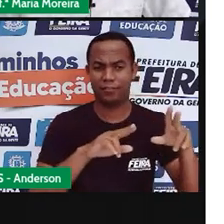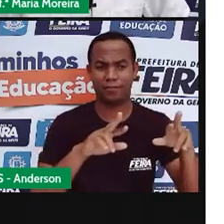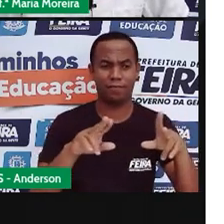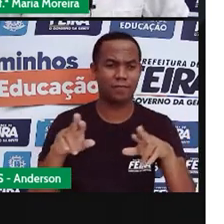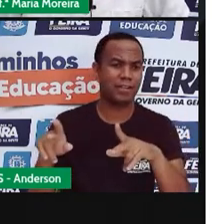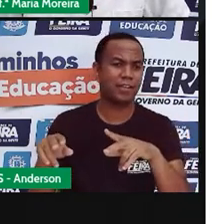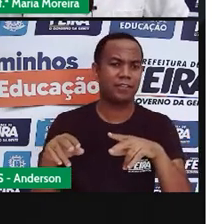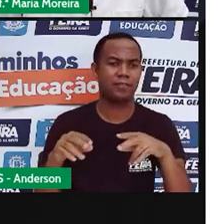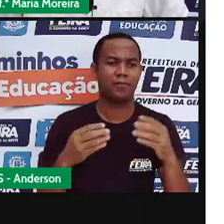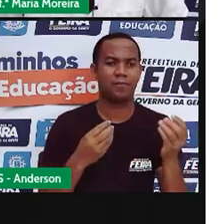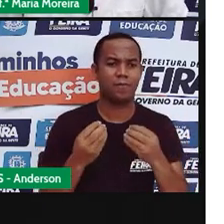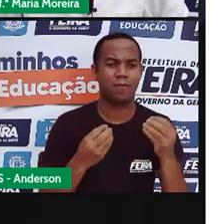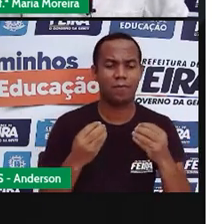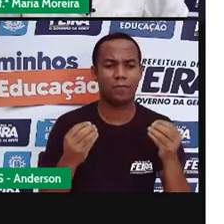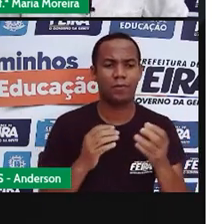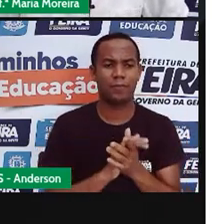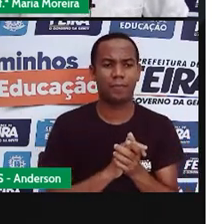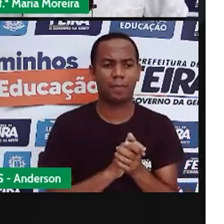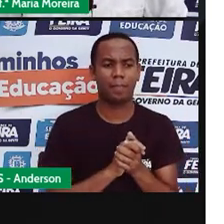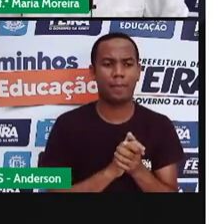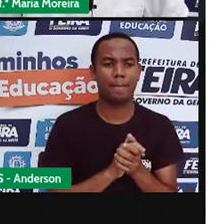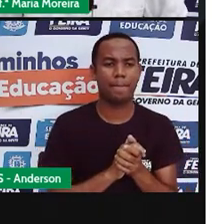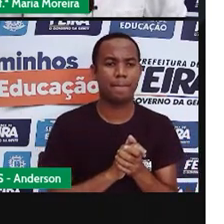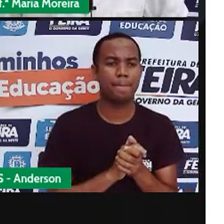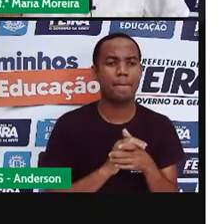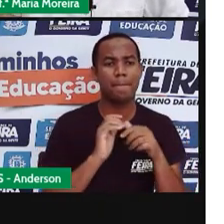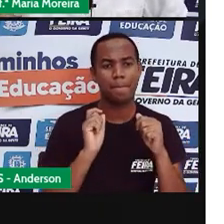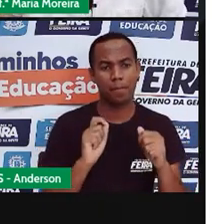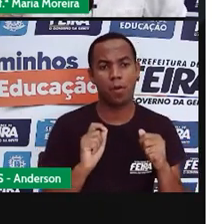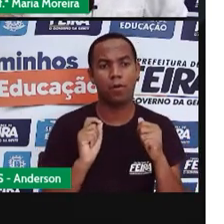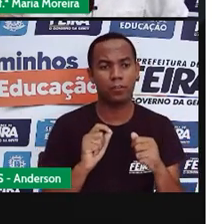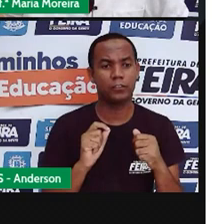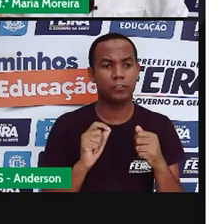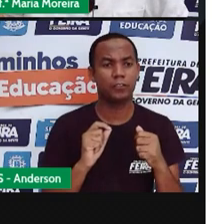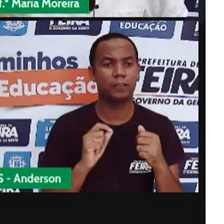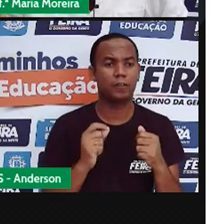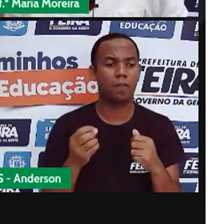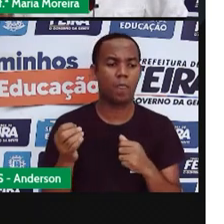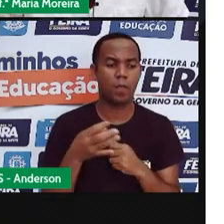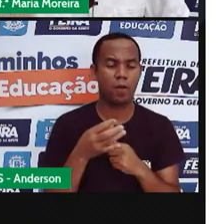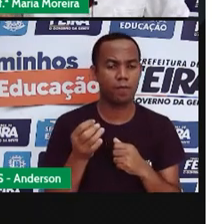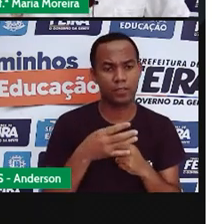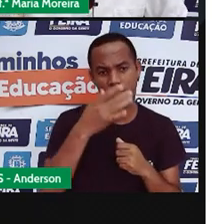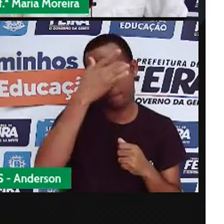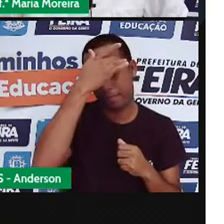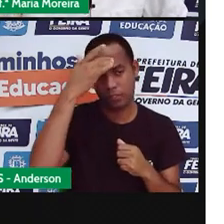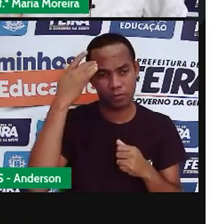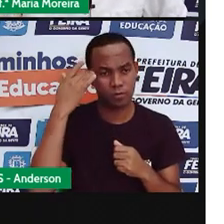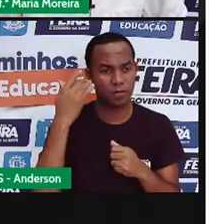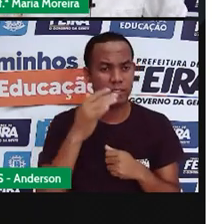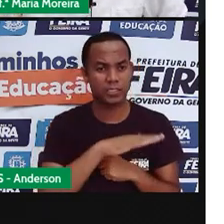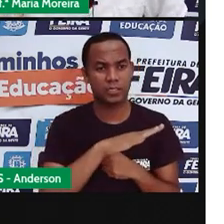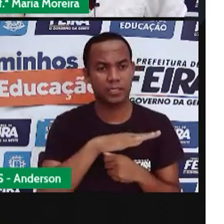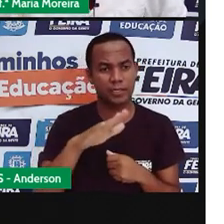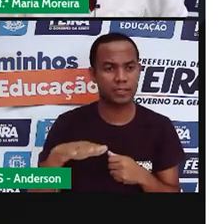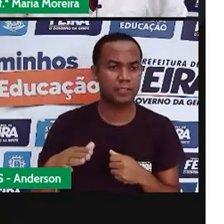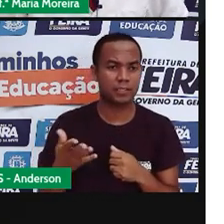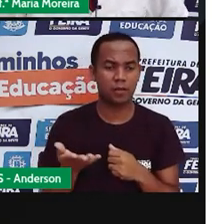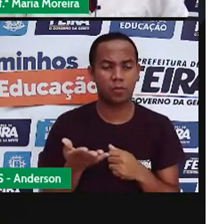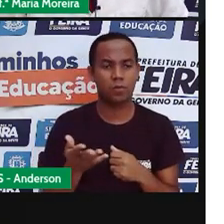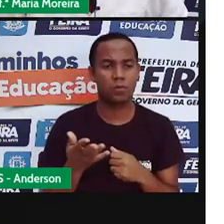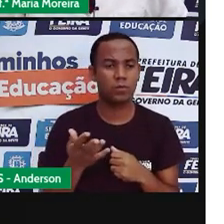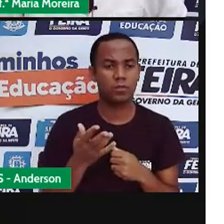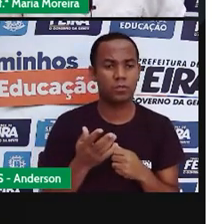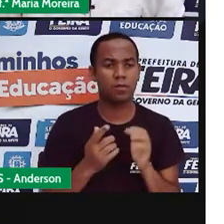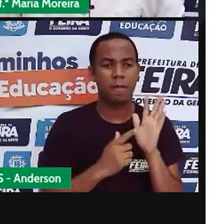as brincadeiras antigas, né? Passando-a, né? Pra novas gerações, ou seja, pras crianças de hoje. Mostrando